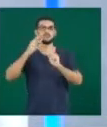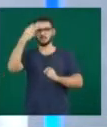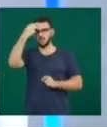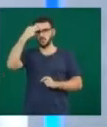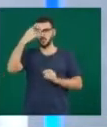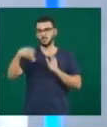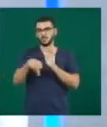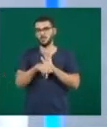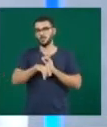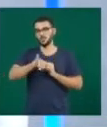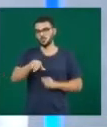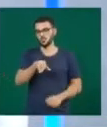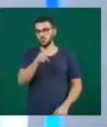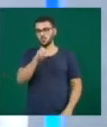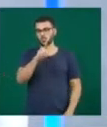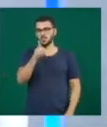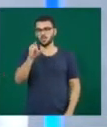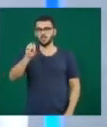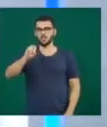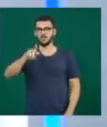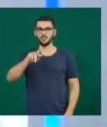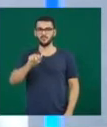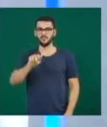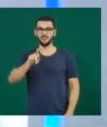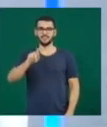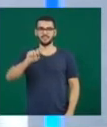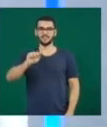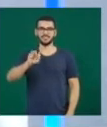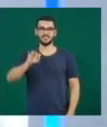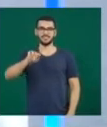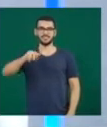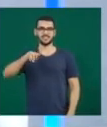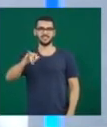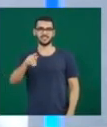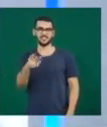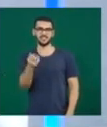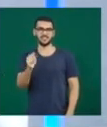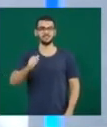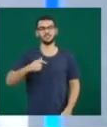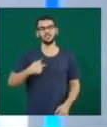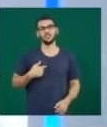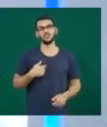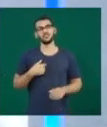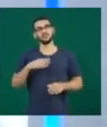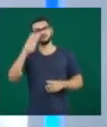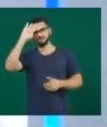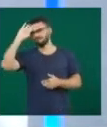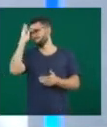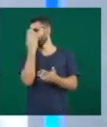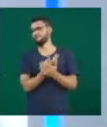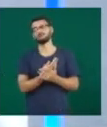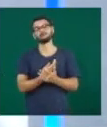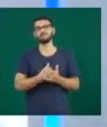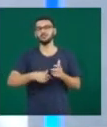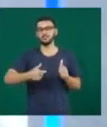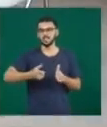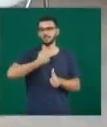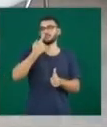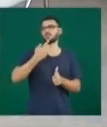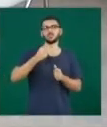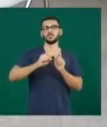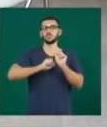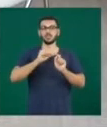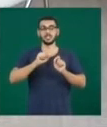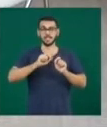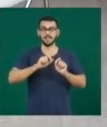que é o primeiro doutor analiscausa capoeirista e reconhecido pela primeira universidade no Brasil como a Universidade Federal de Uberlândia. O